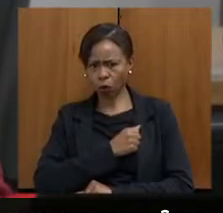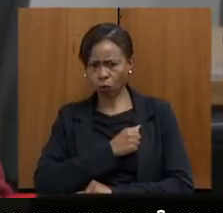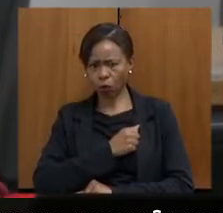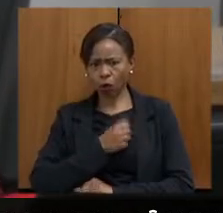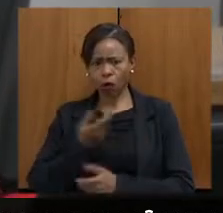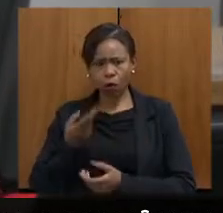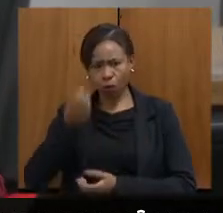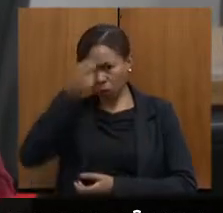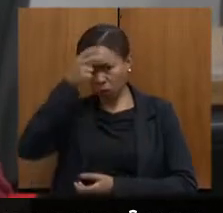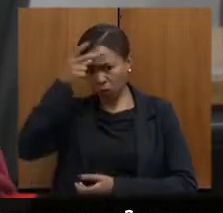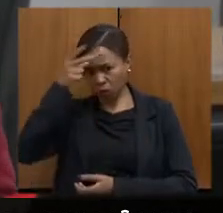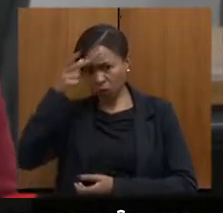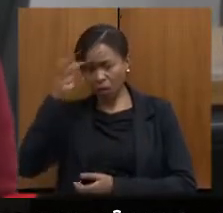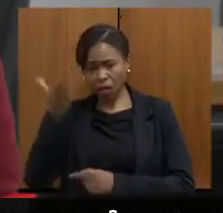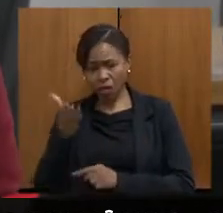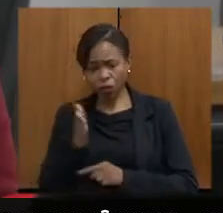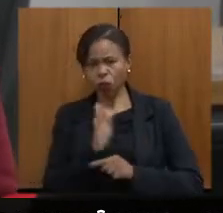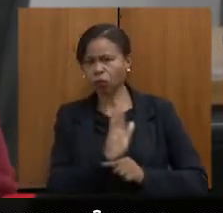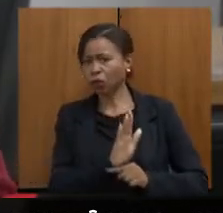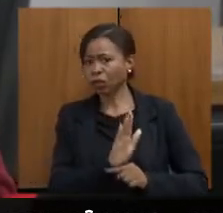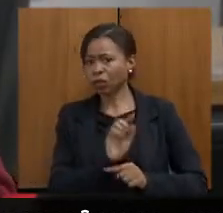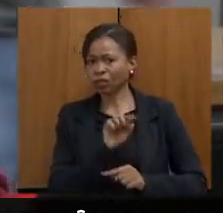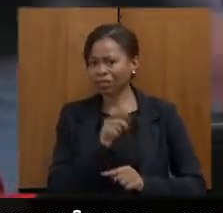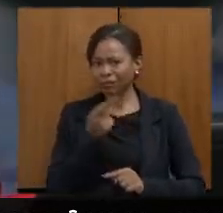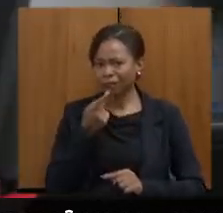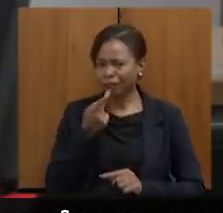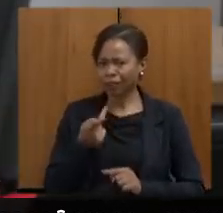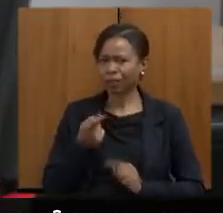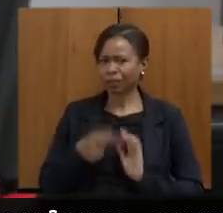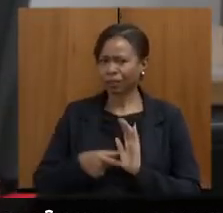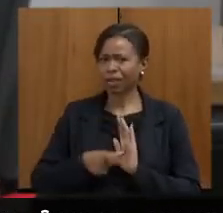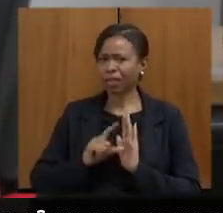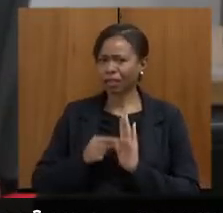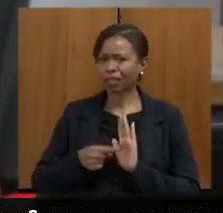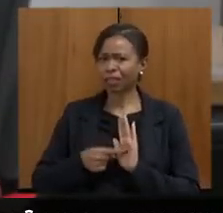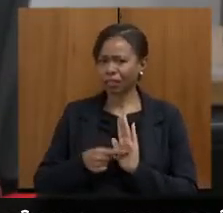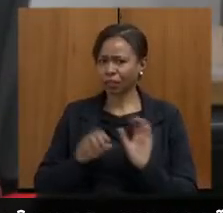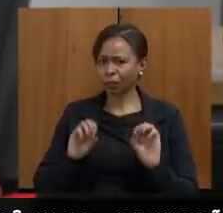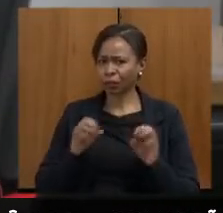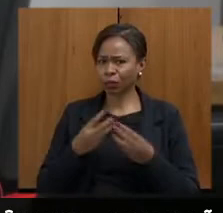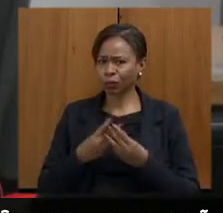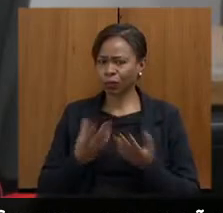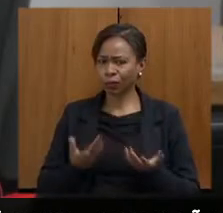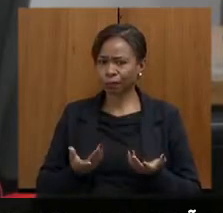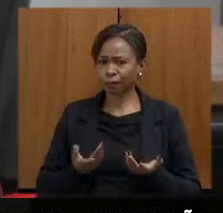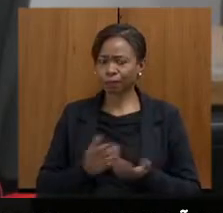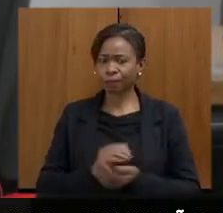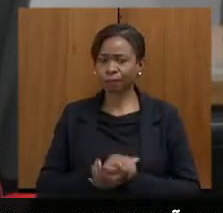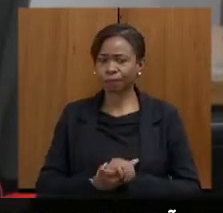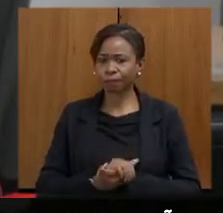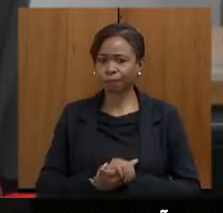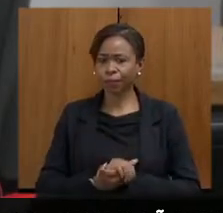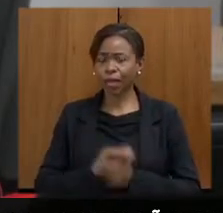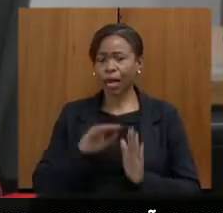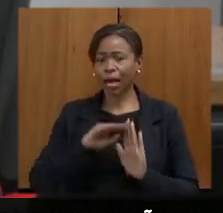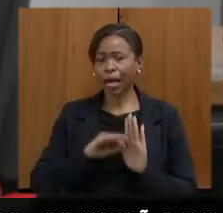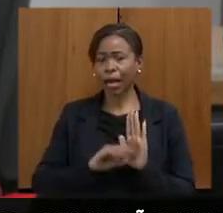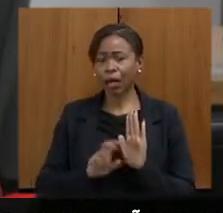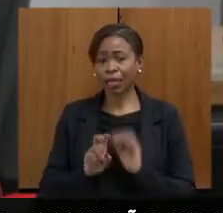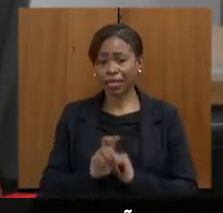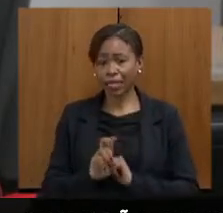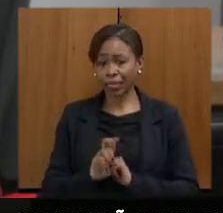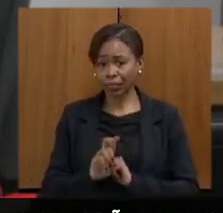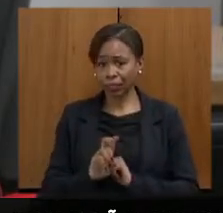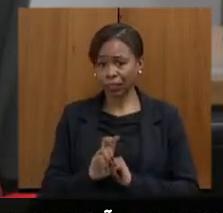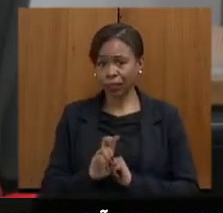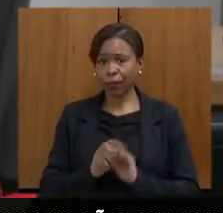as suas contribuições conforme o apresentou aqui no seu PowerPoint. A cláusula quinta está